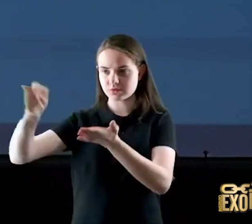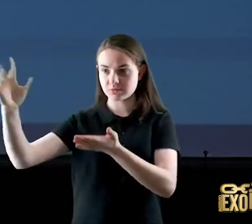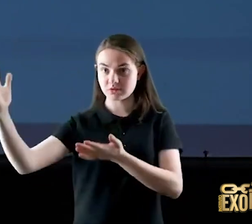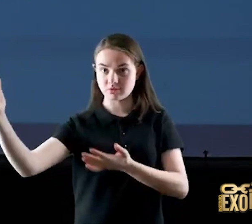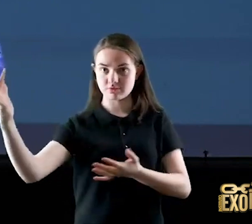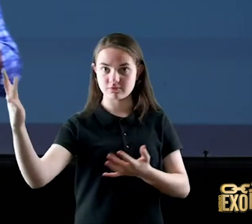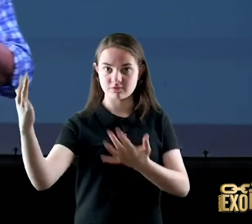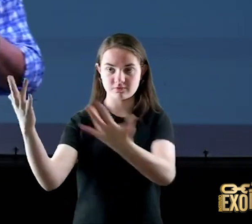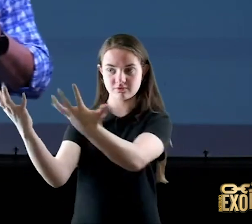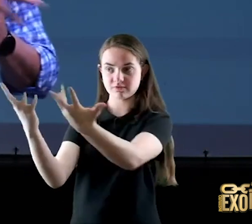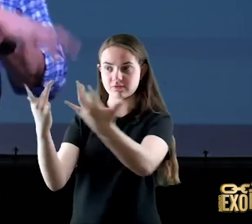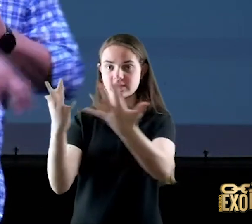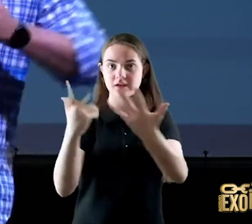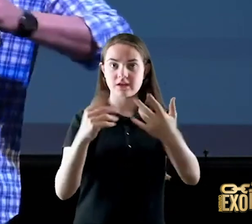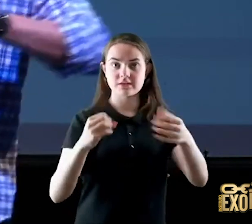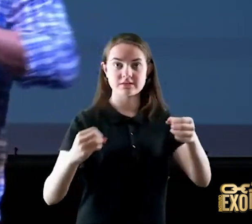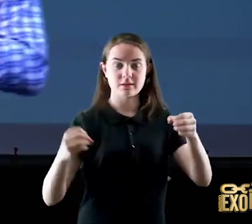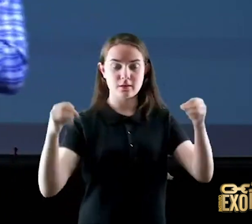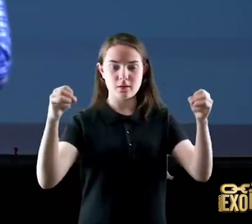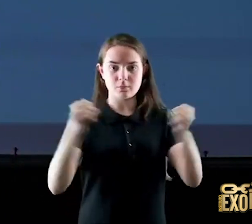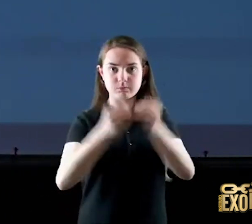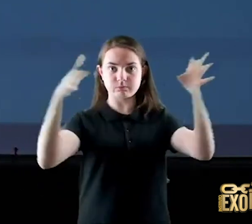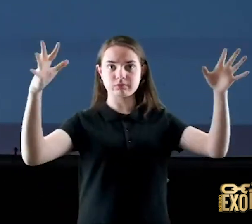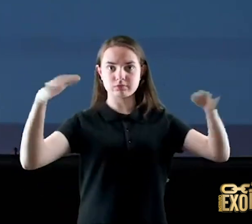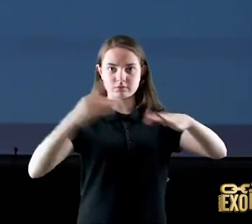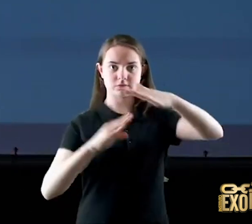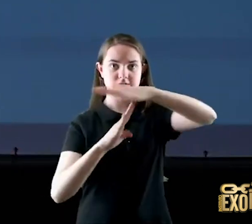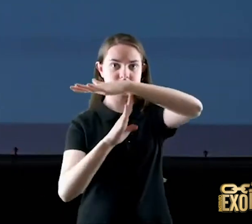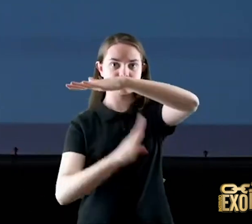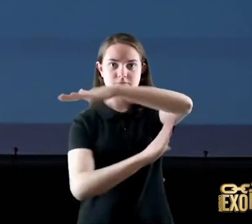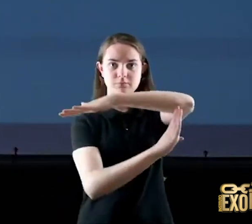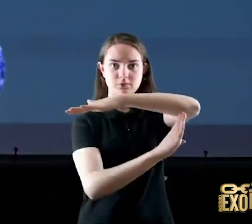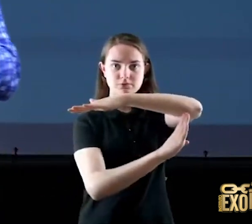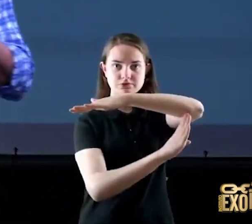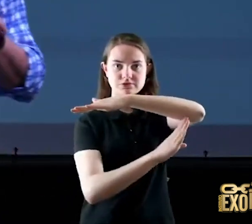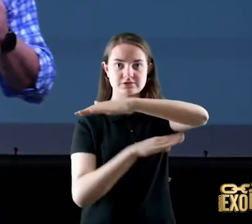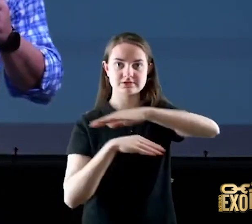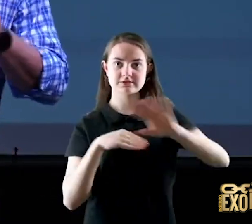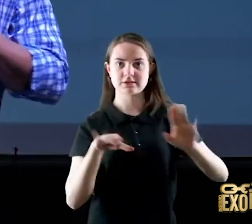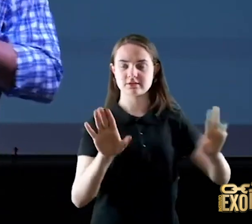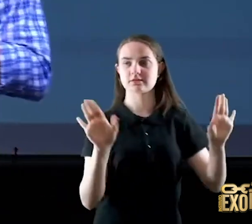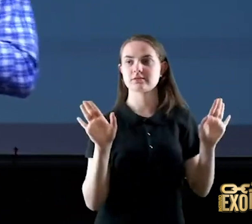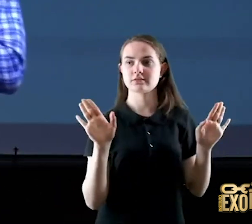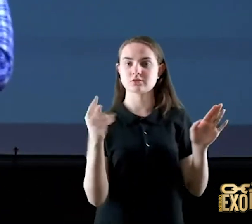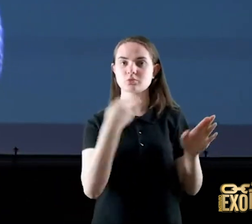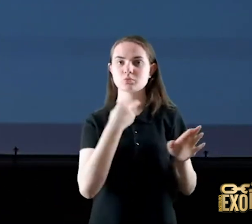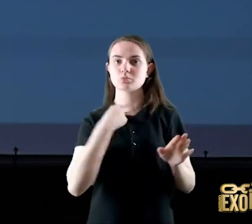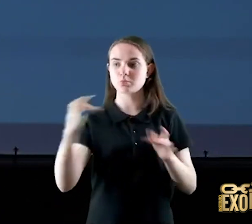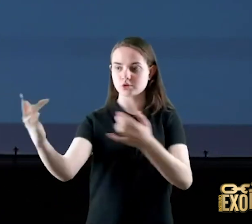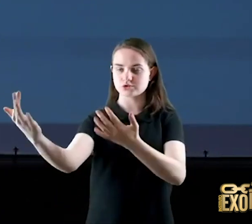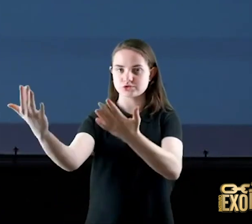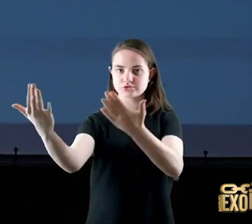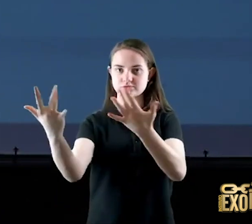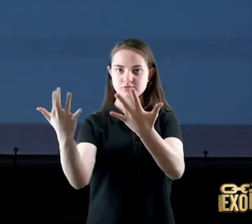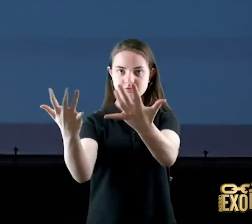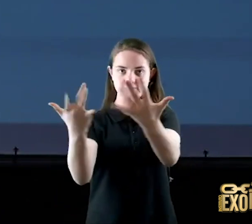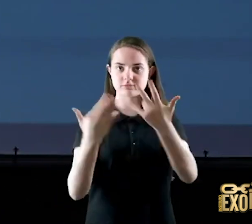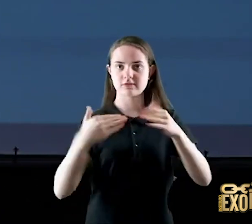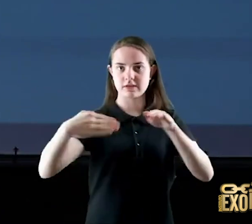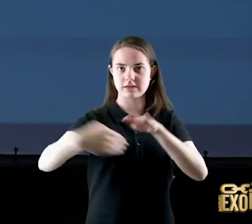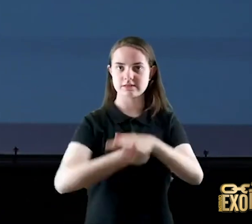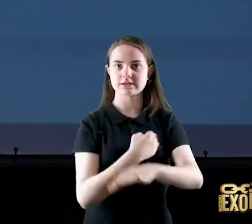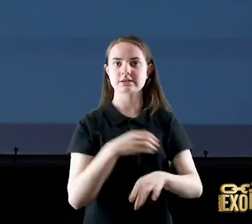entrar eles explodiam as pontes e ficavam ali dentro separados impedindo dificultando o acesso do inimigo